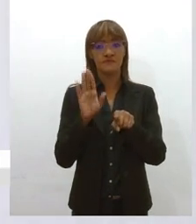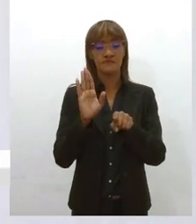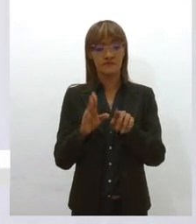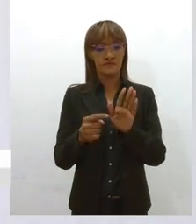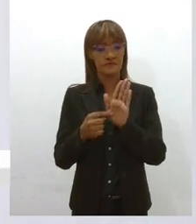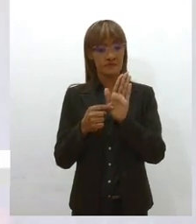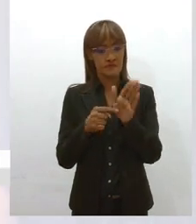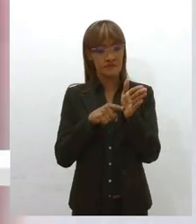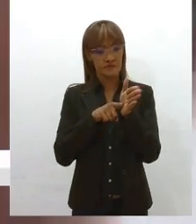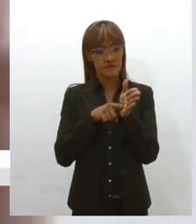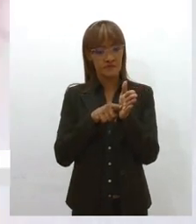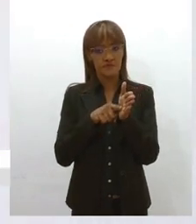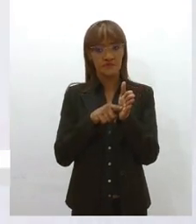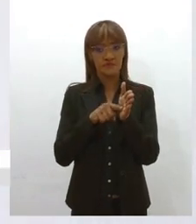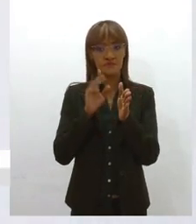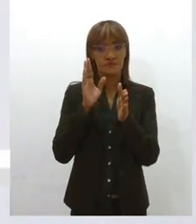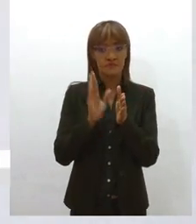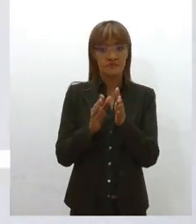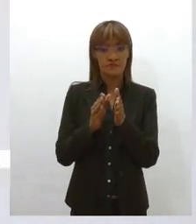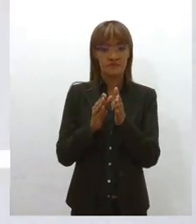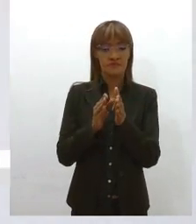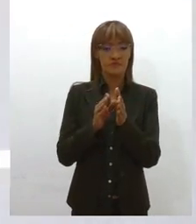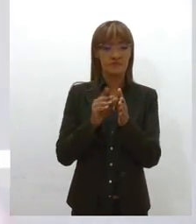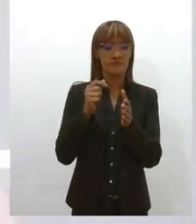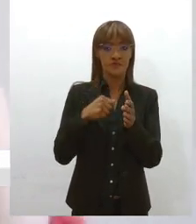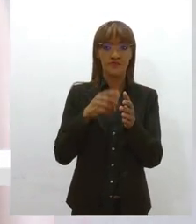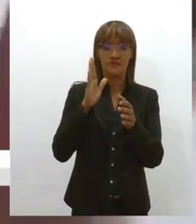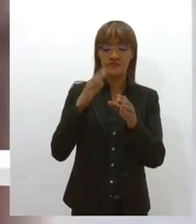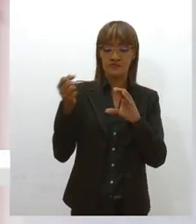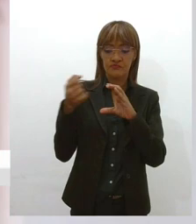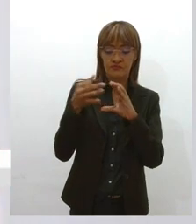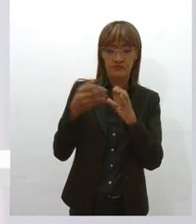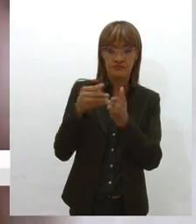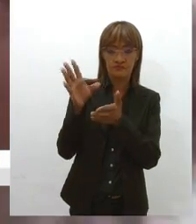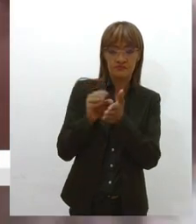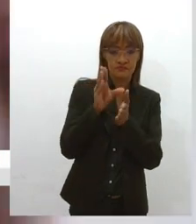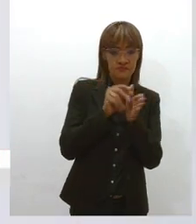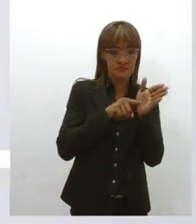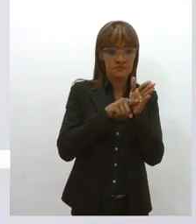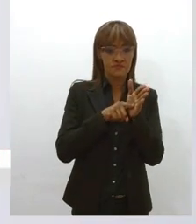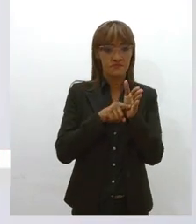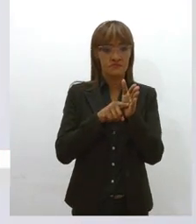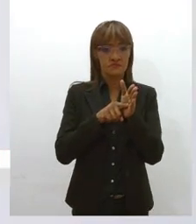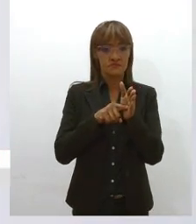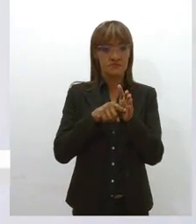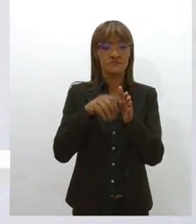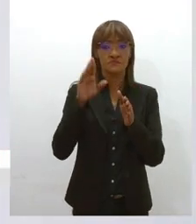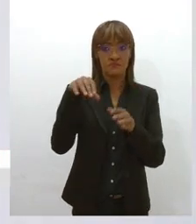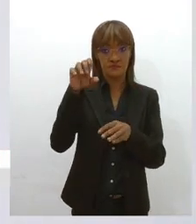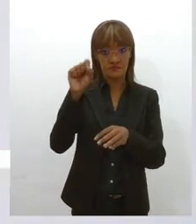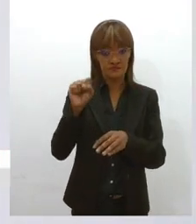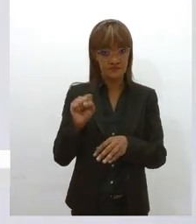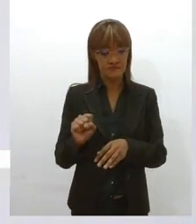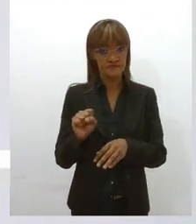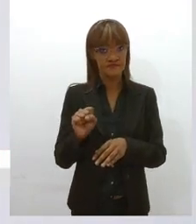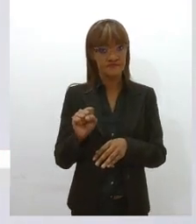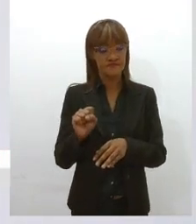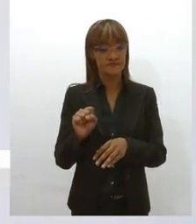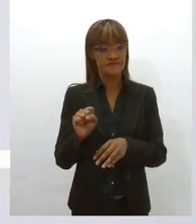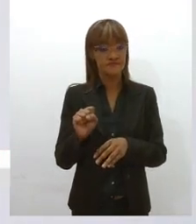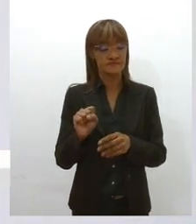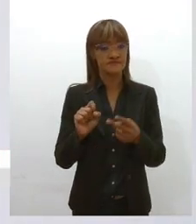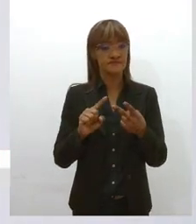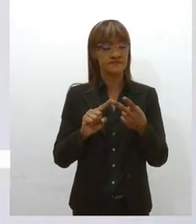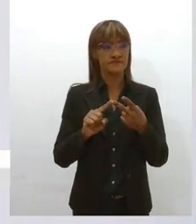coletei dados de sindicatos, de lideranças sindicais do sul do país, do sudeste, da região